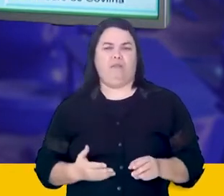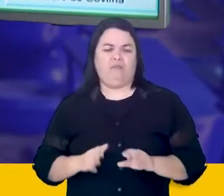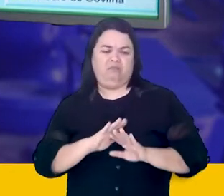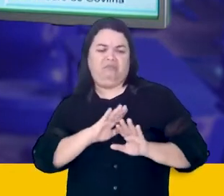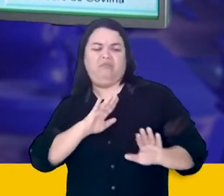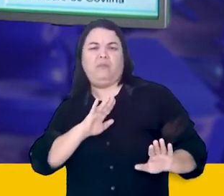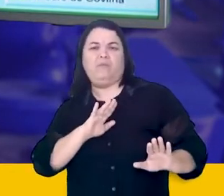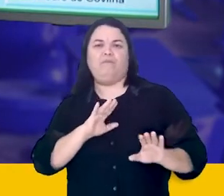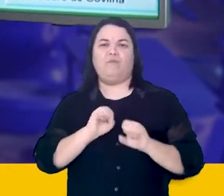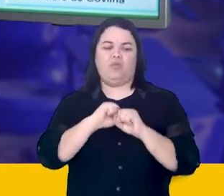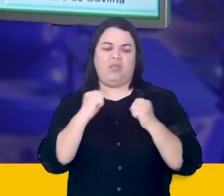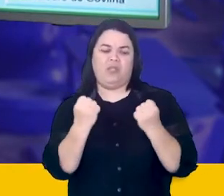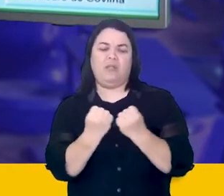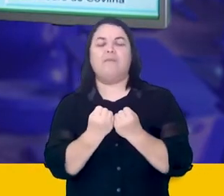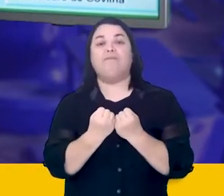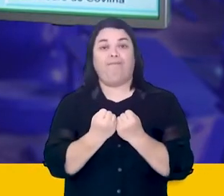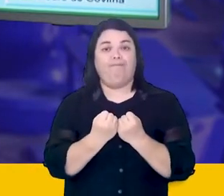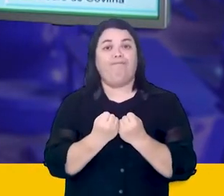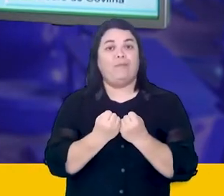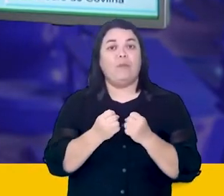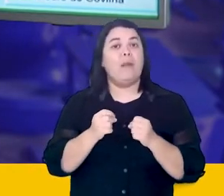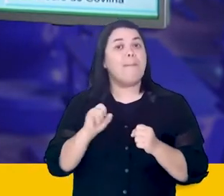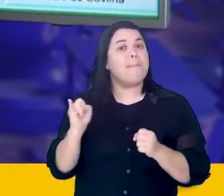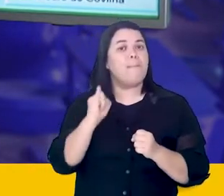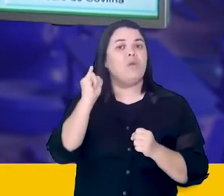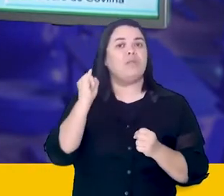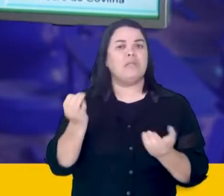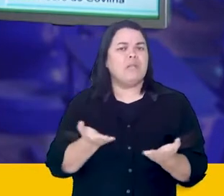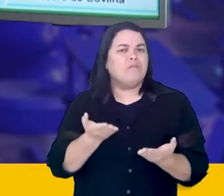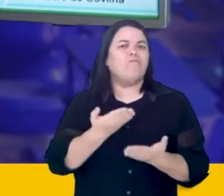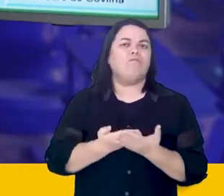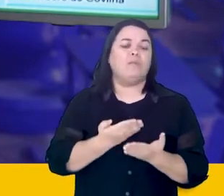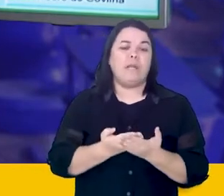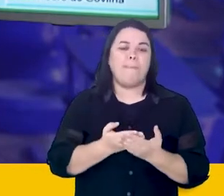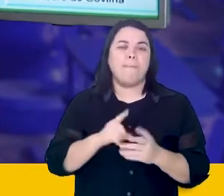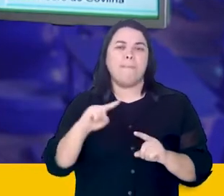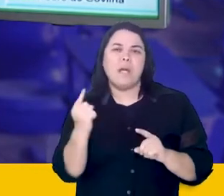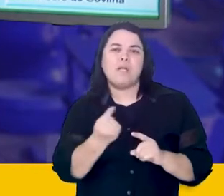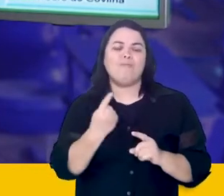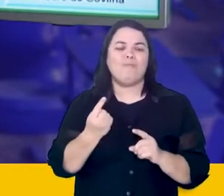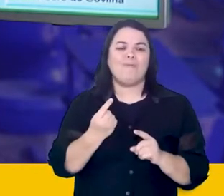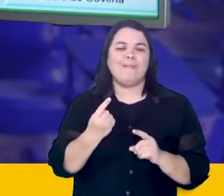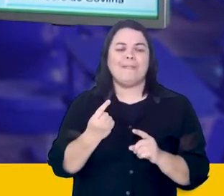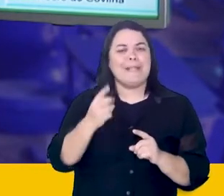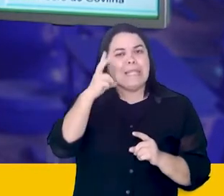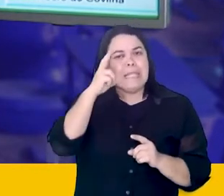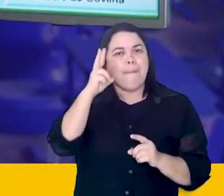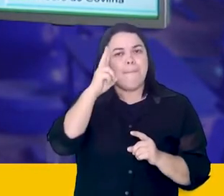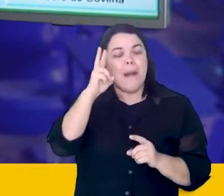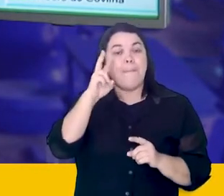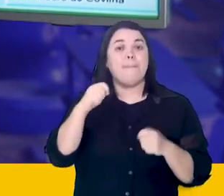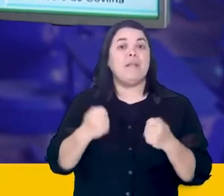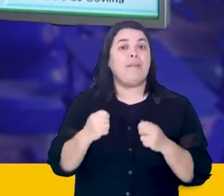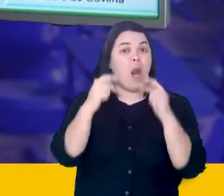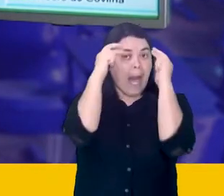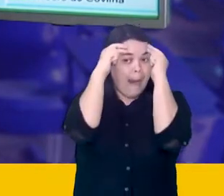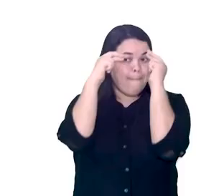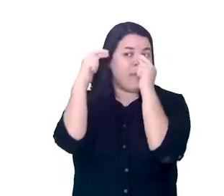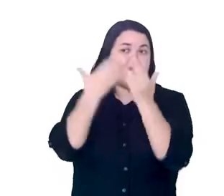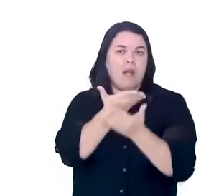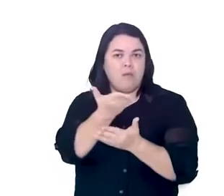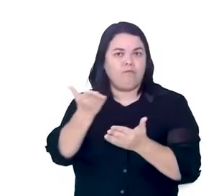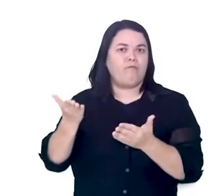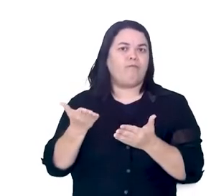Então sempre lembrar esses assuntos é fazer com que nós não nos esquecemos da importância do respeito para com o próximo.